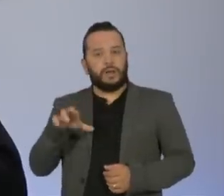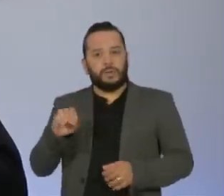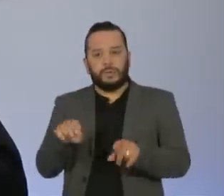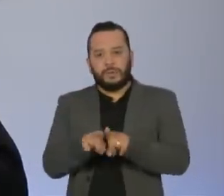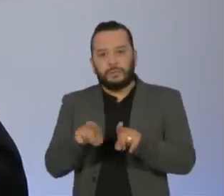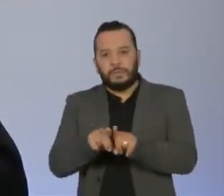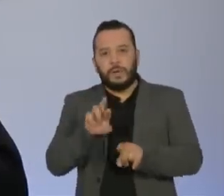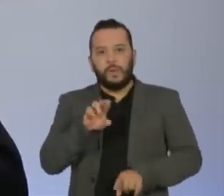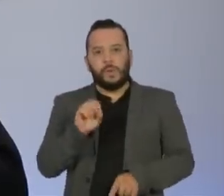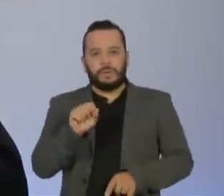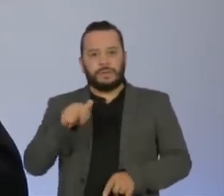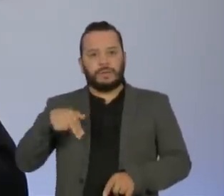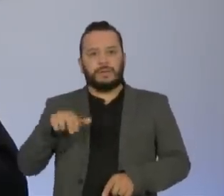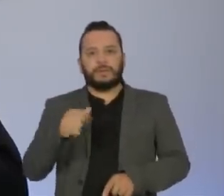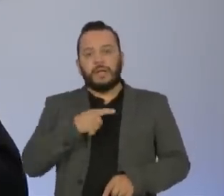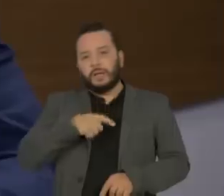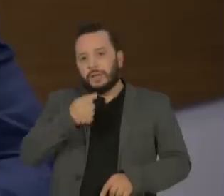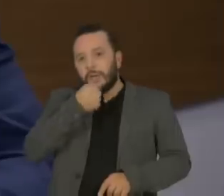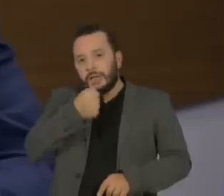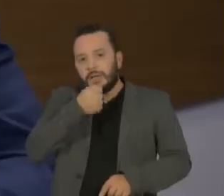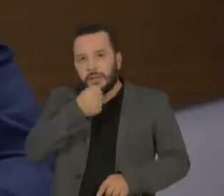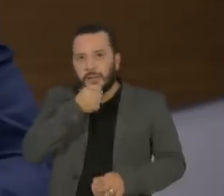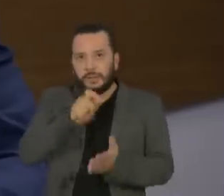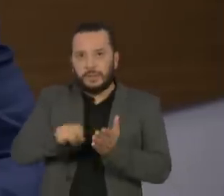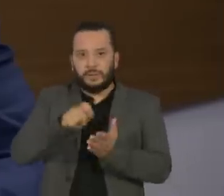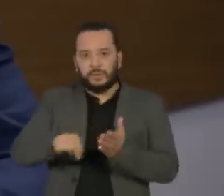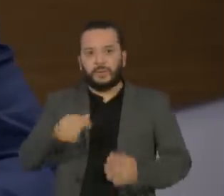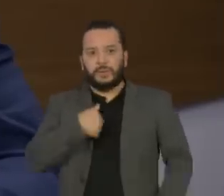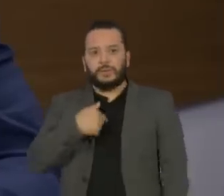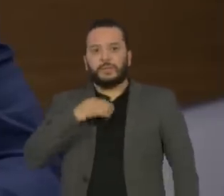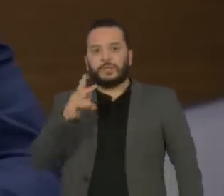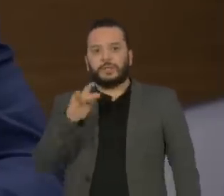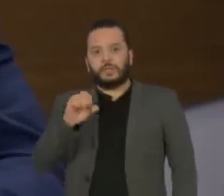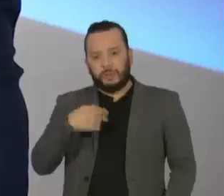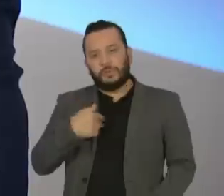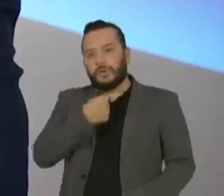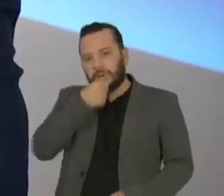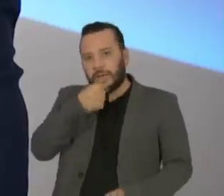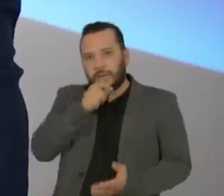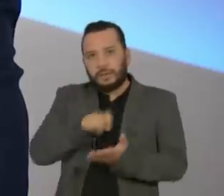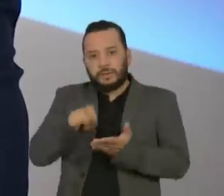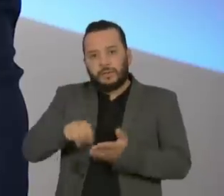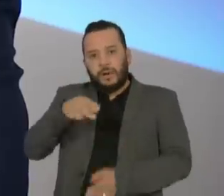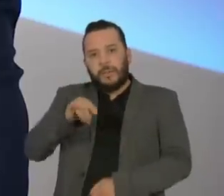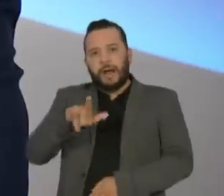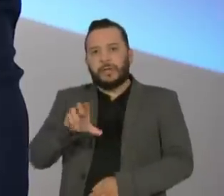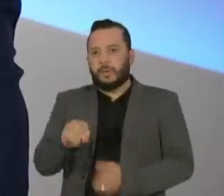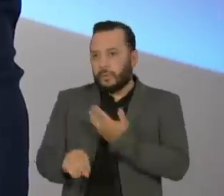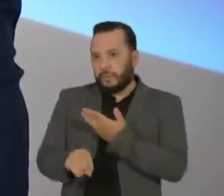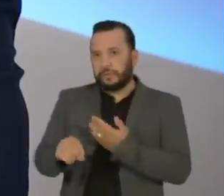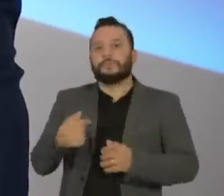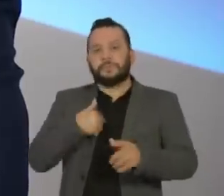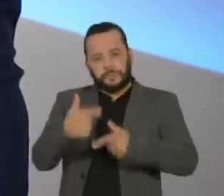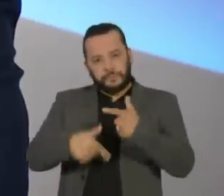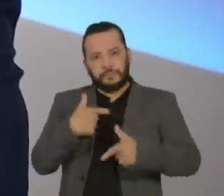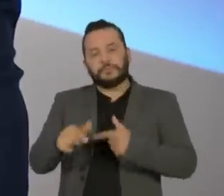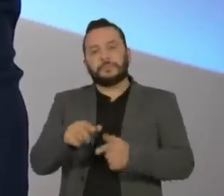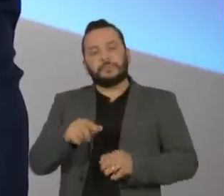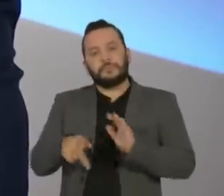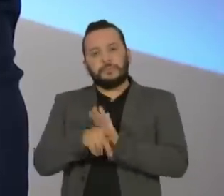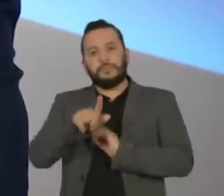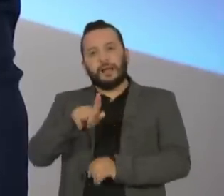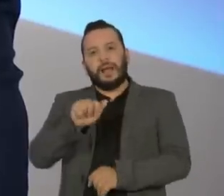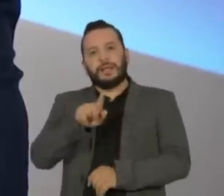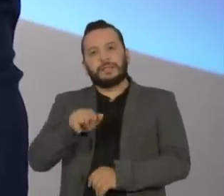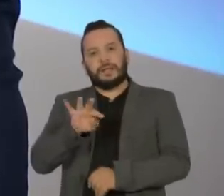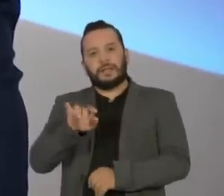jornalista e escritora, Chico Felitti, jornalista e escritor, Mário Vitor Rodrigues, colunista da Gazeta do Povo,